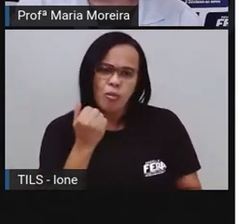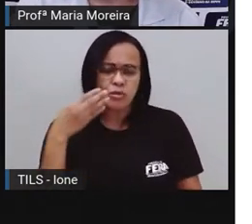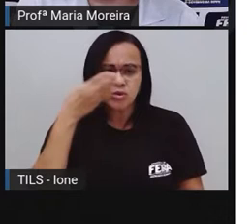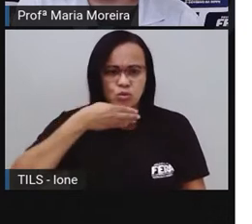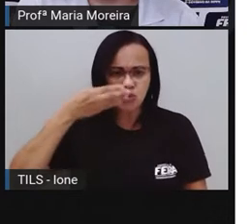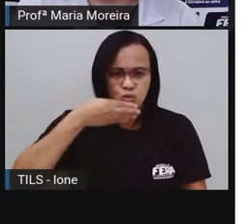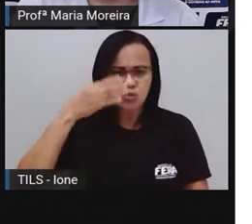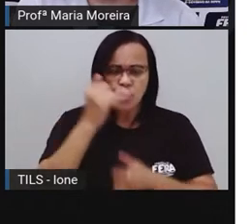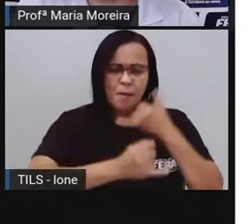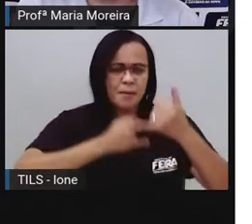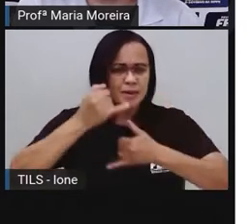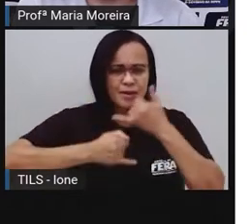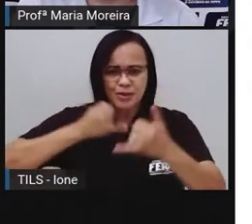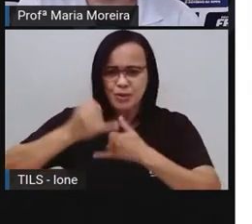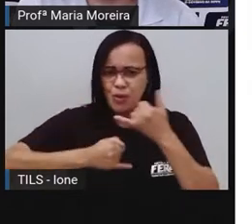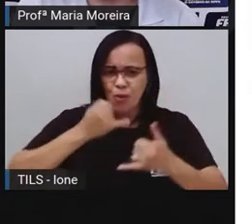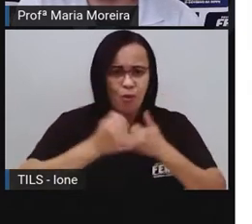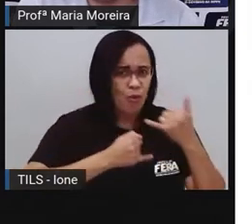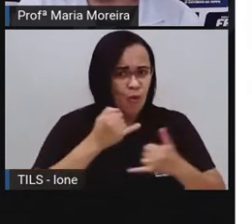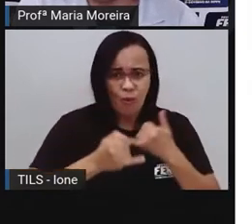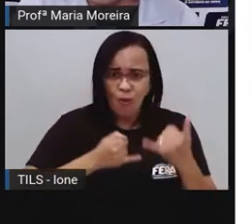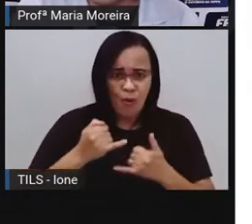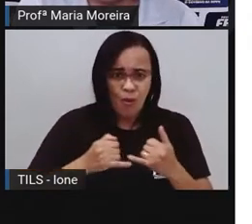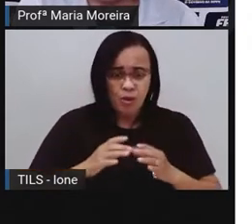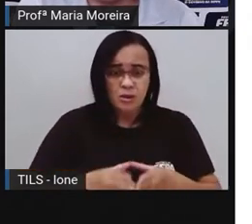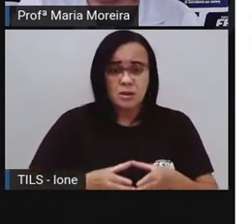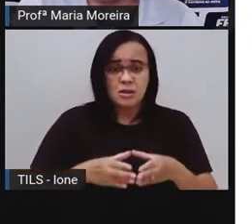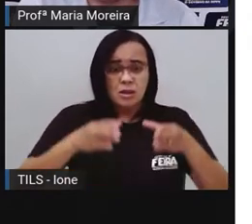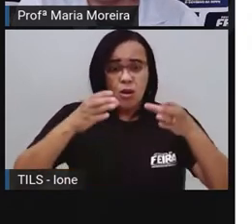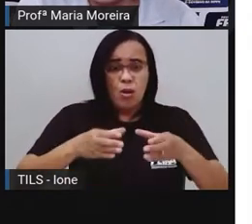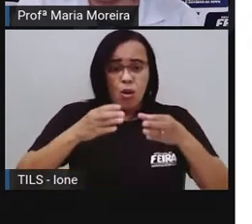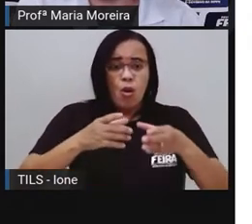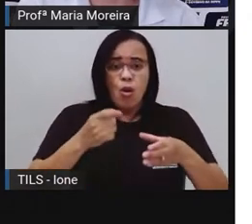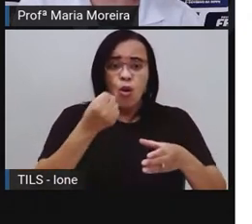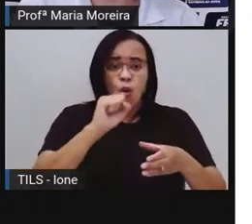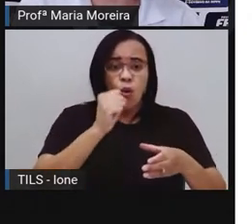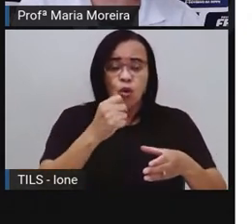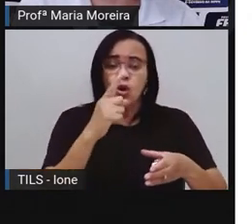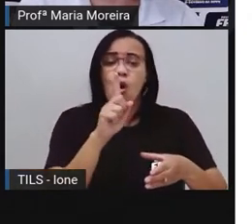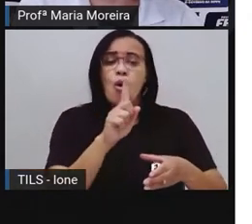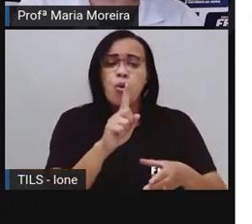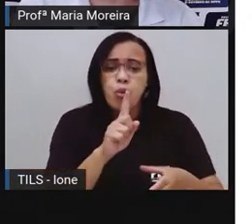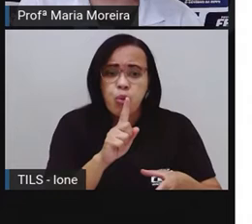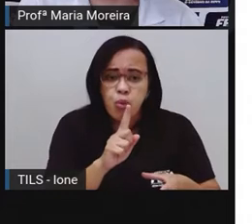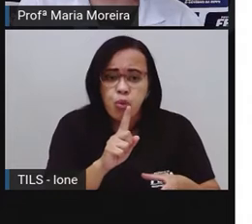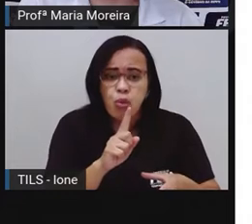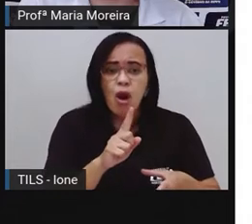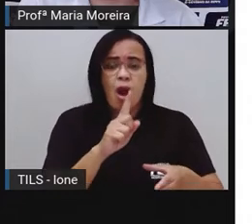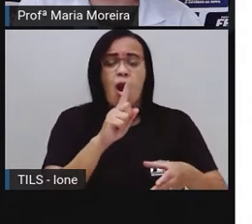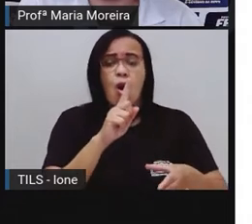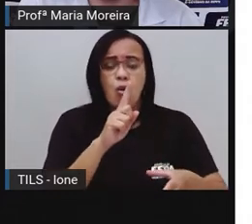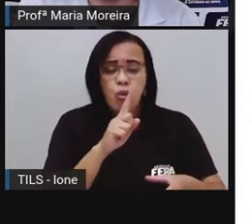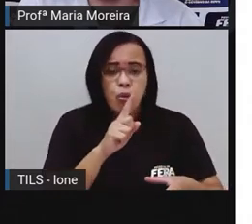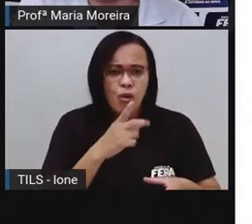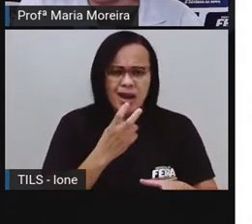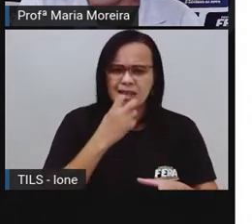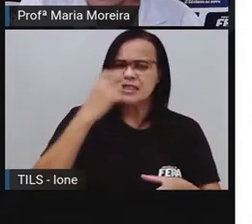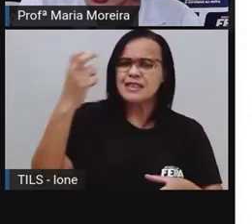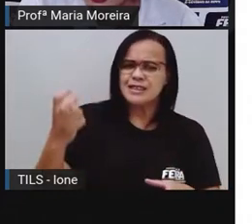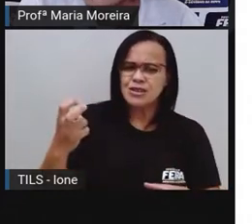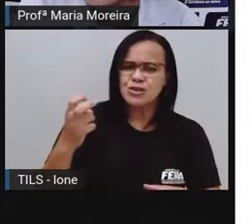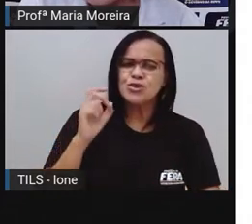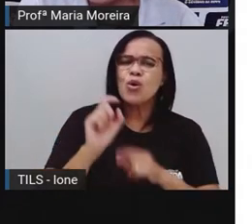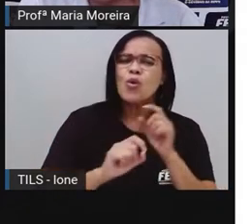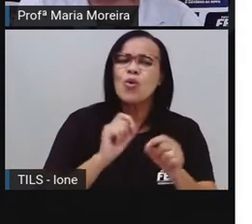E quando a caixinhos soprou do bolo, as oito velinhas, adivinha quem gritou que era pique, que era